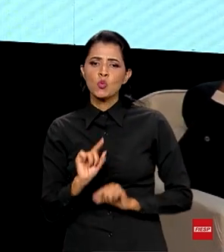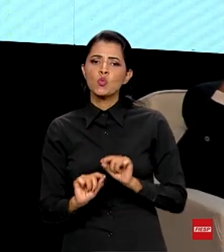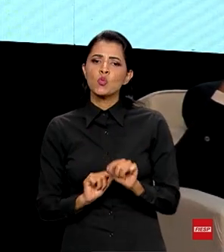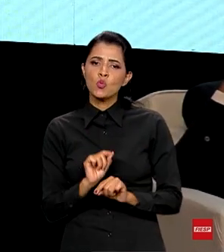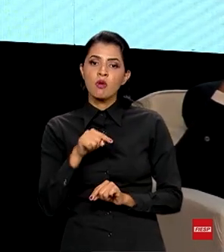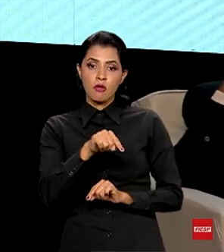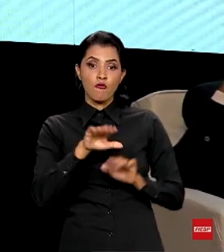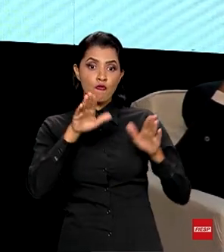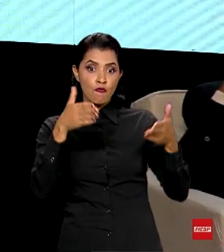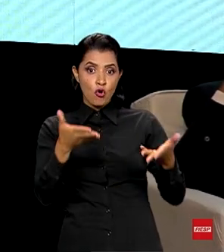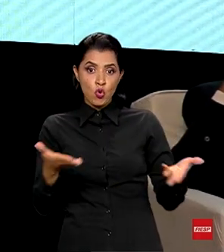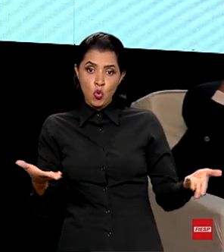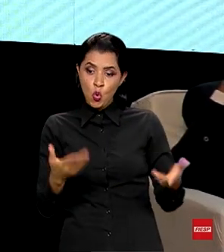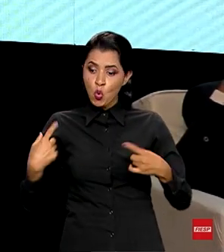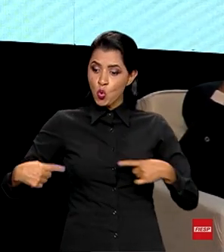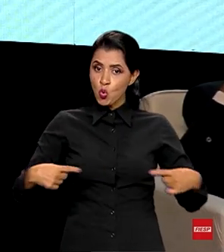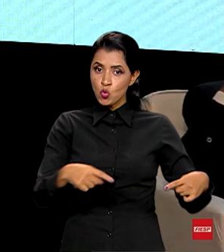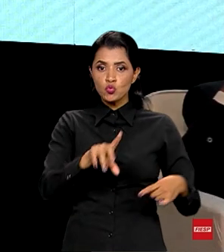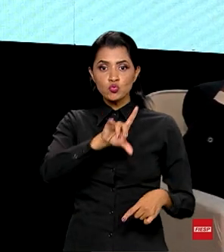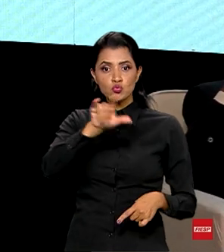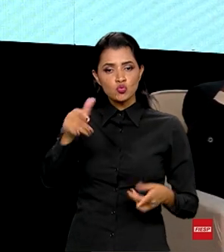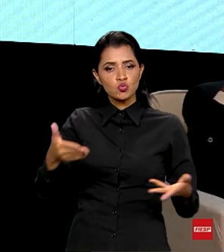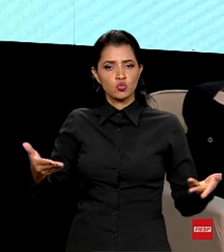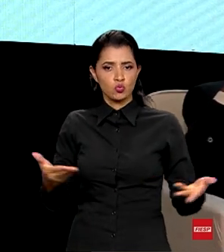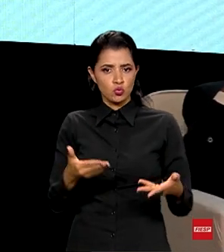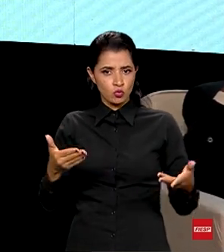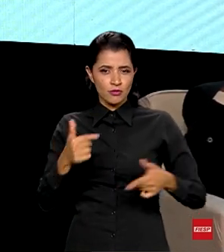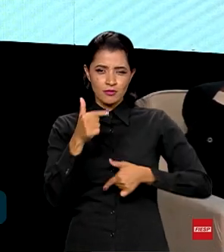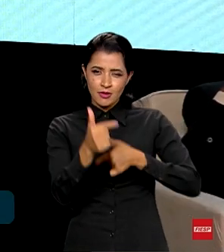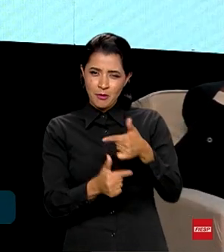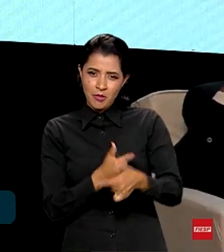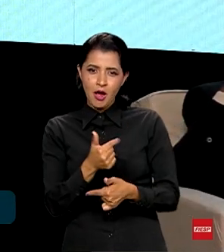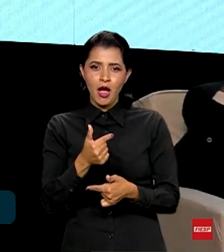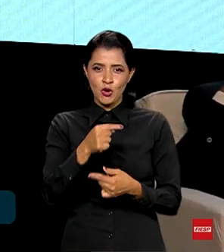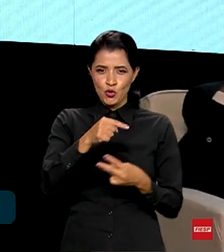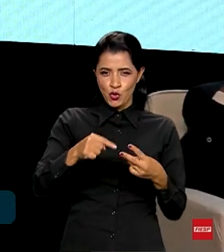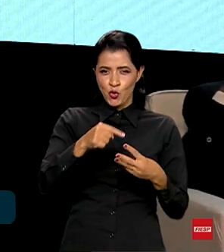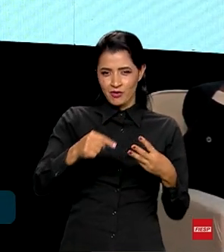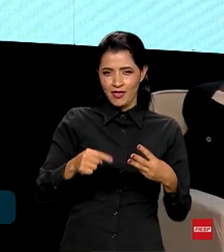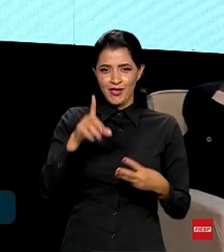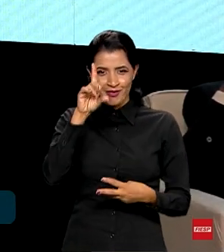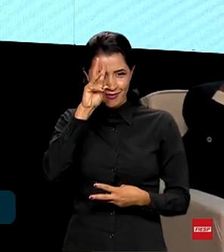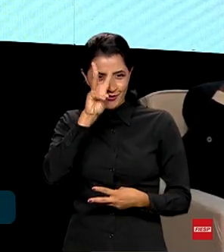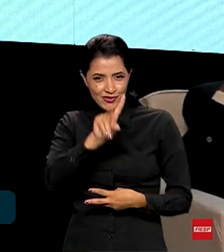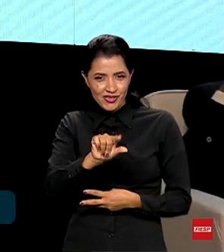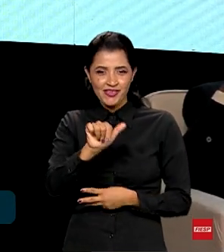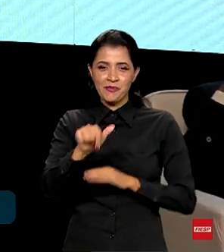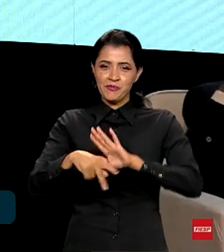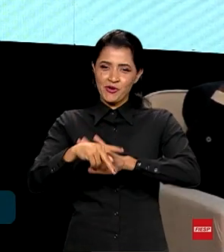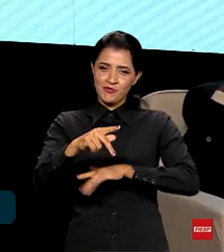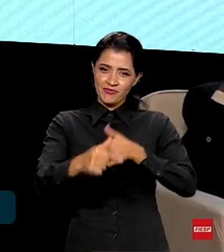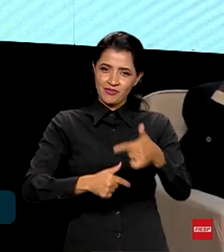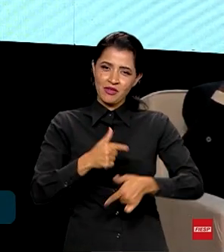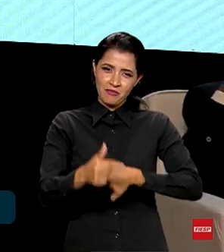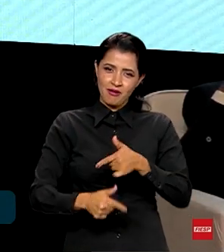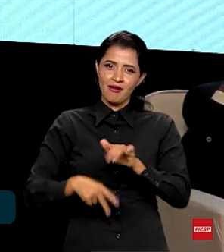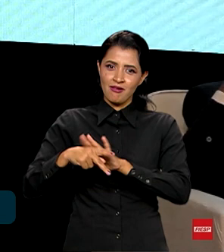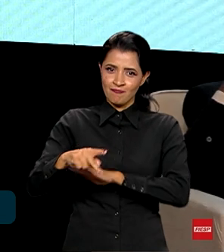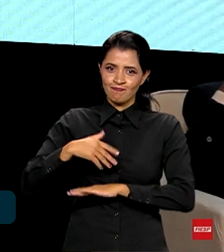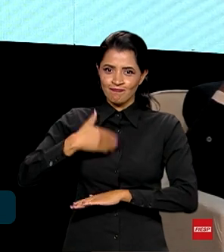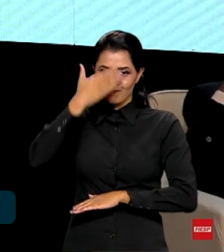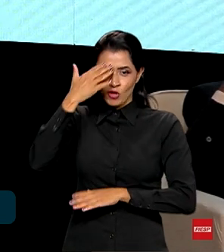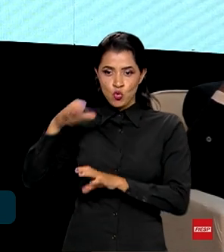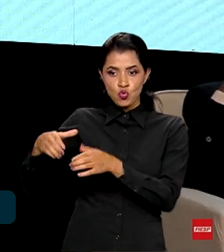fórum e esse dia de trabalho, esses dois, três dias de trabalho da delegação saudita